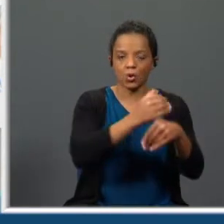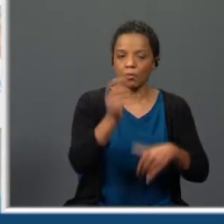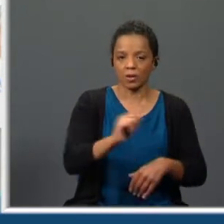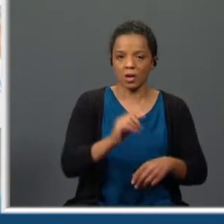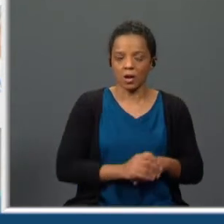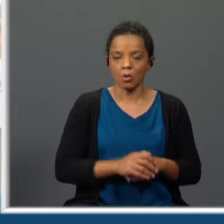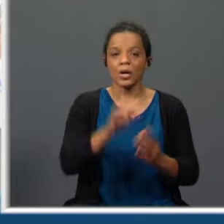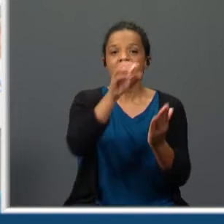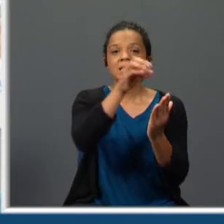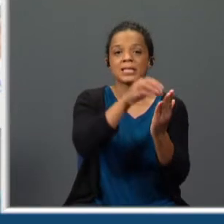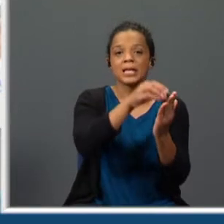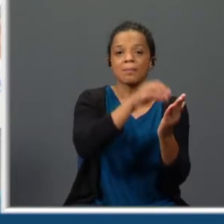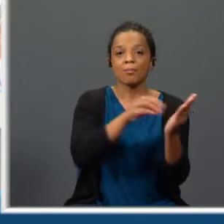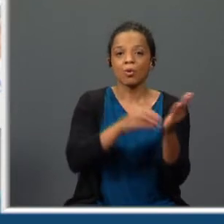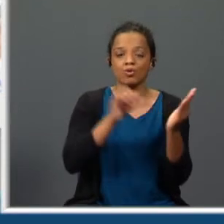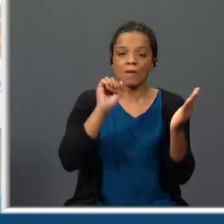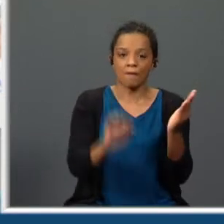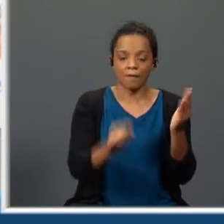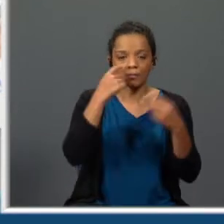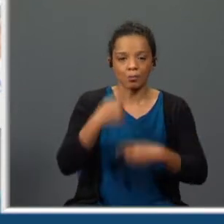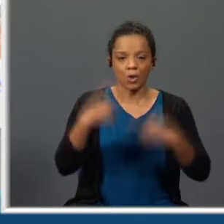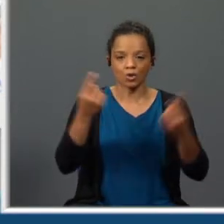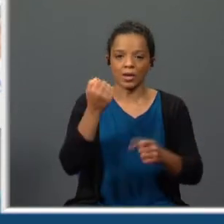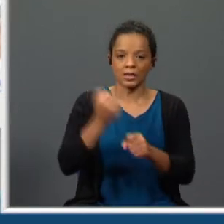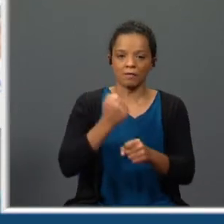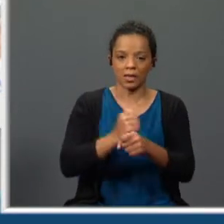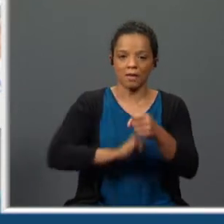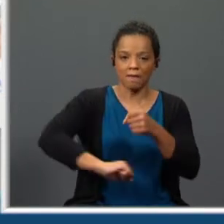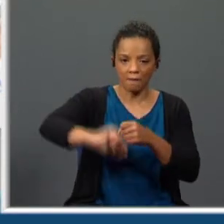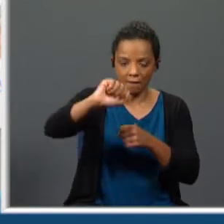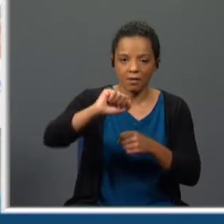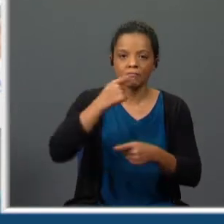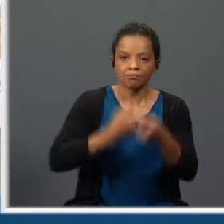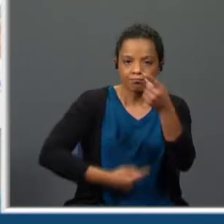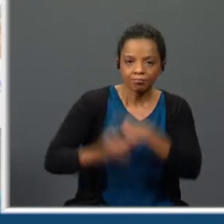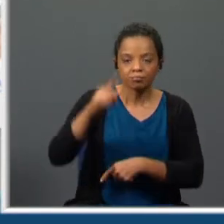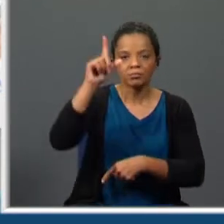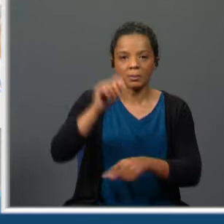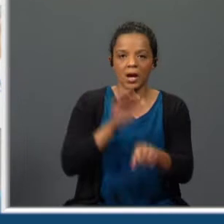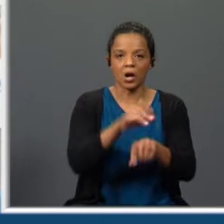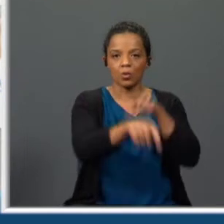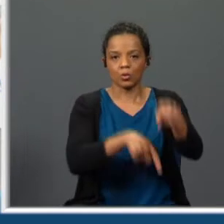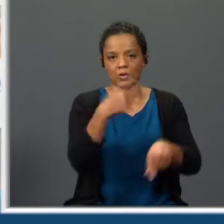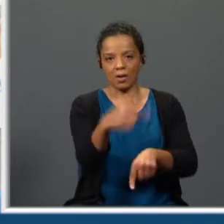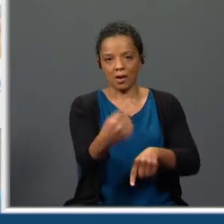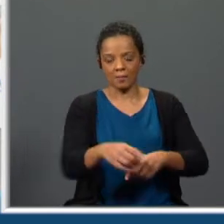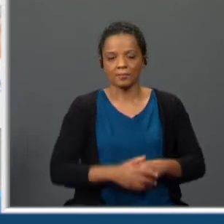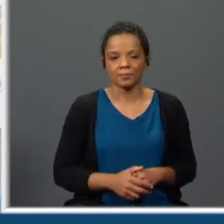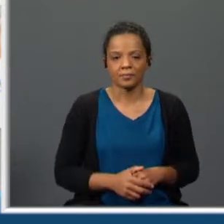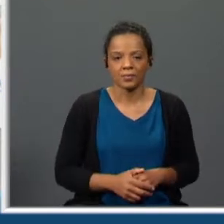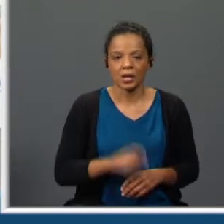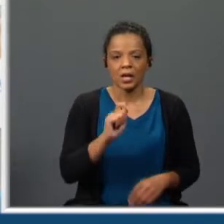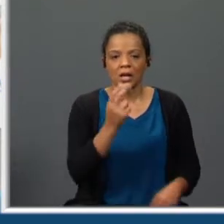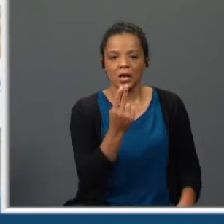próprios símbolos cénicos que a acompanham que simbolizam a sua atividade que a denunciam e que a acusam não é um